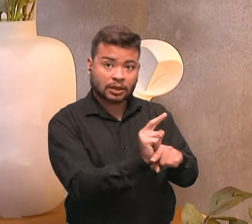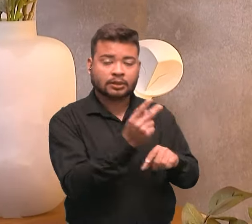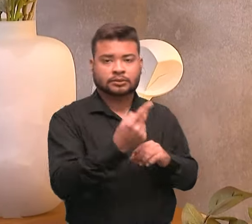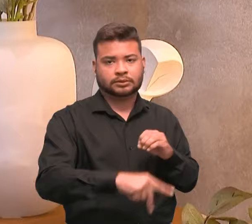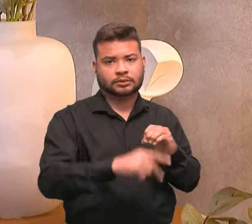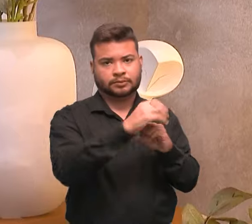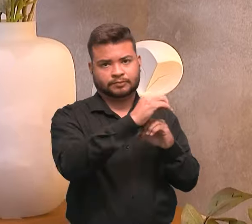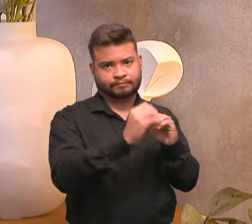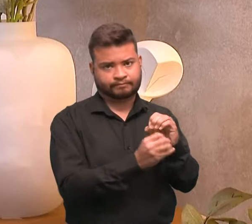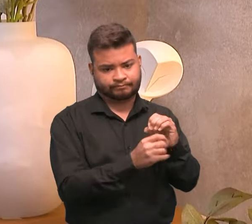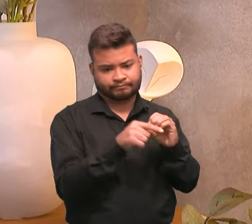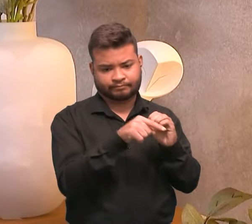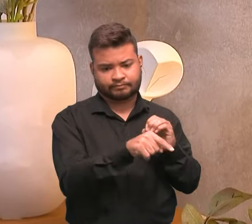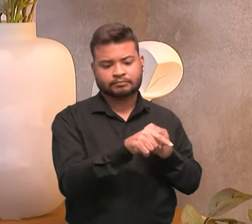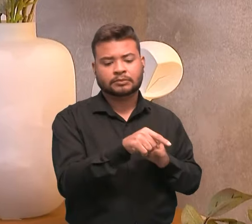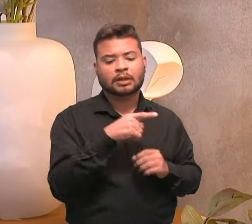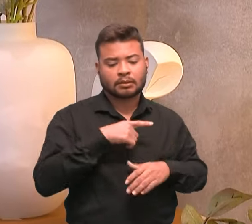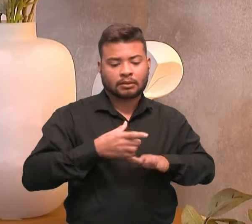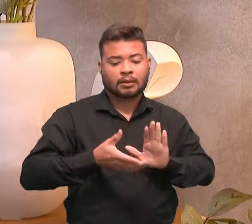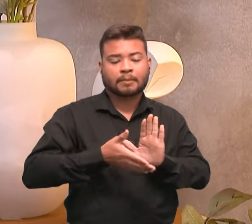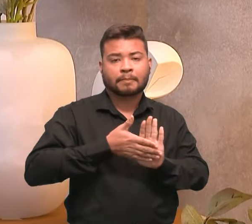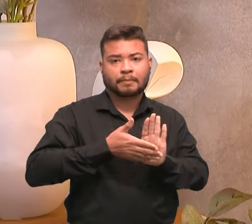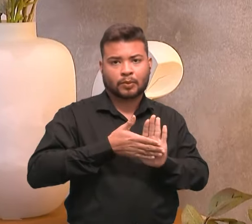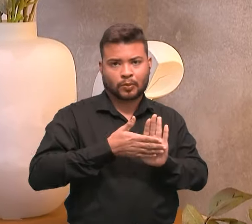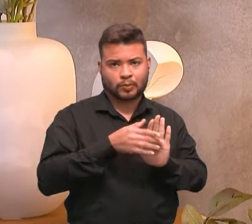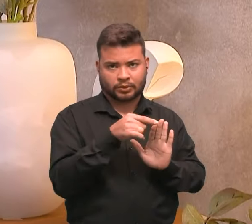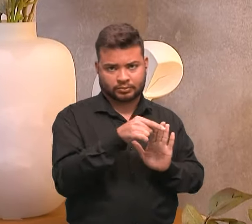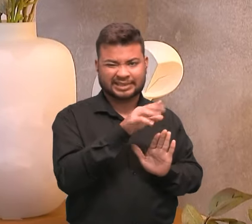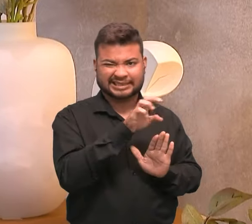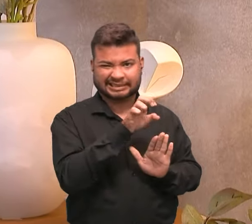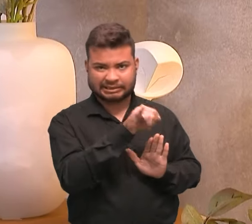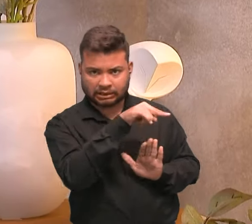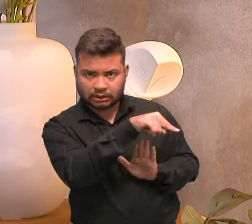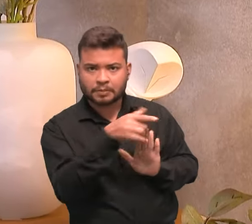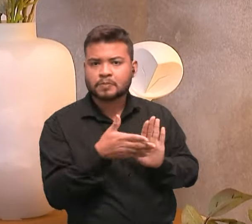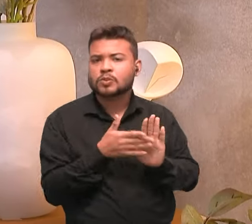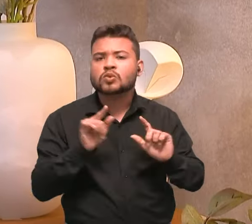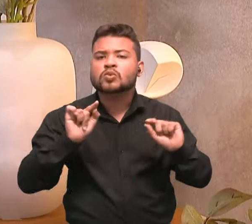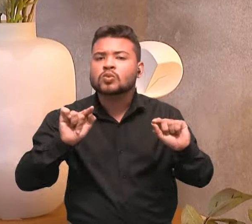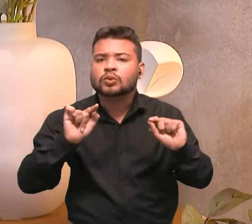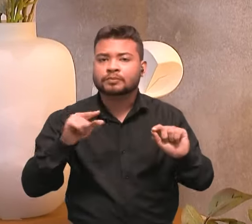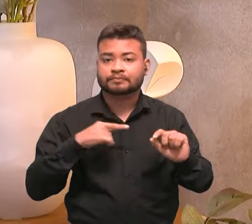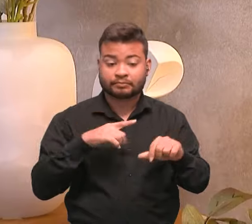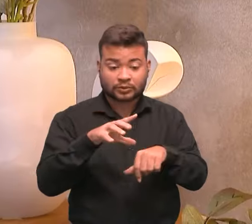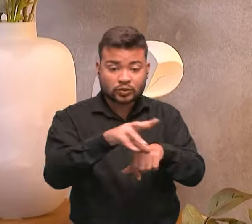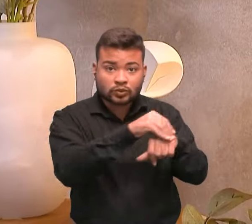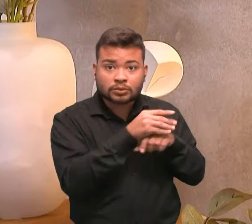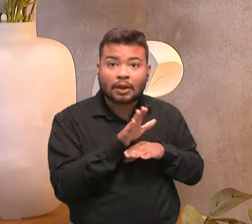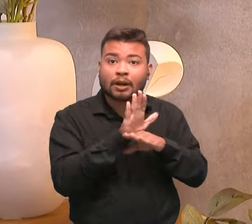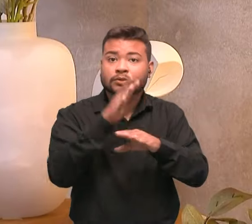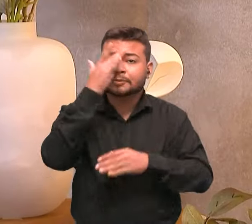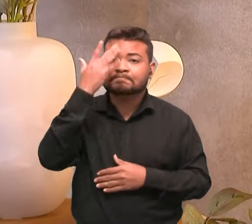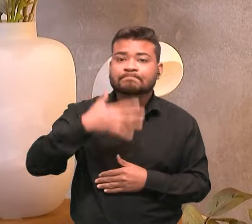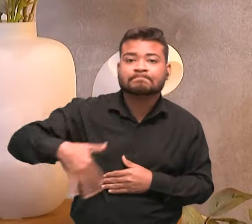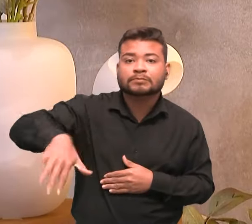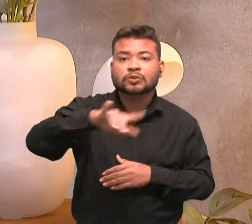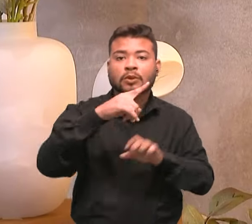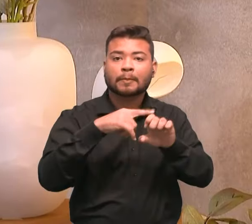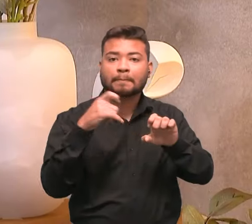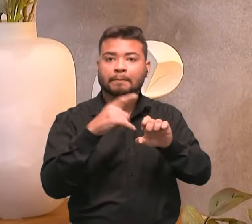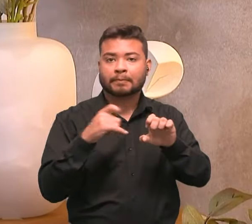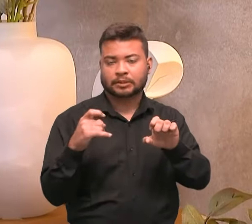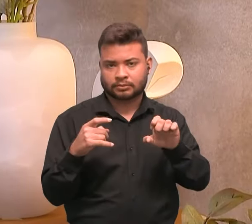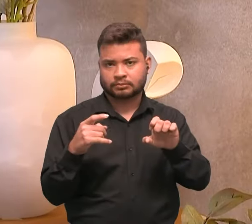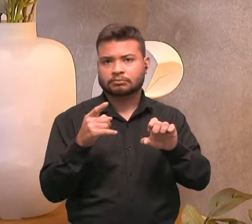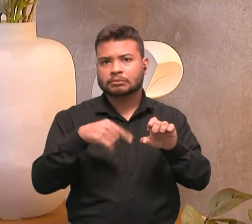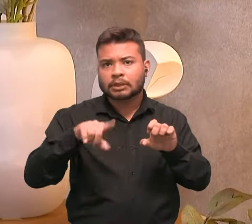ele tem esse propósito. Levar conhecimento qualificado aos empreendedores, esses empreendedores